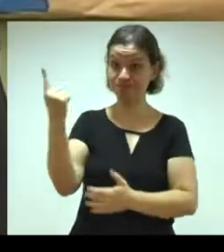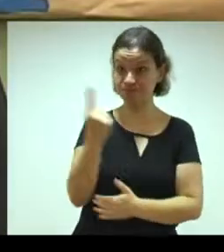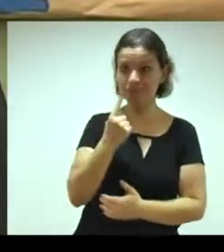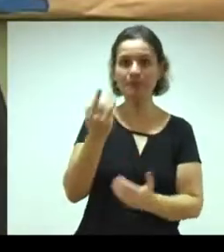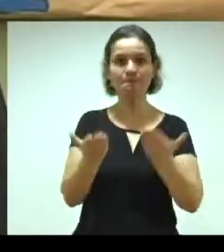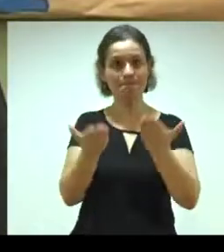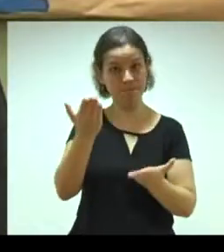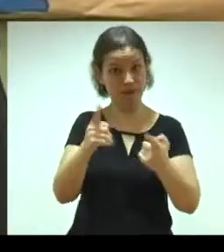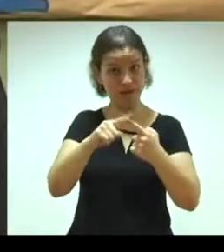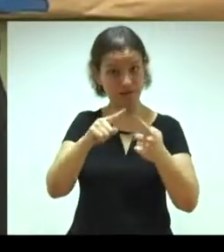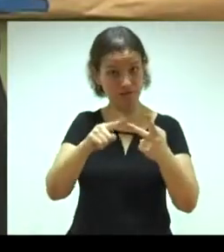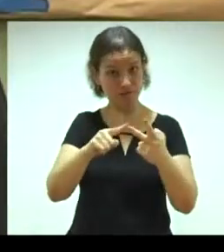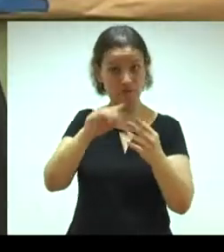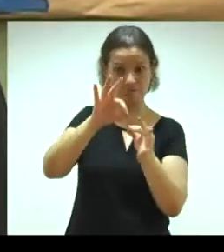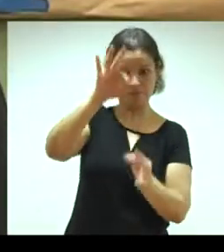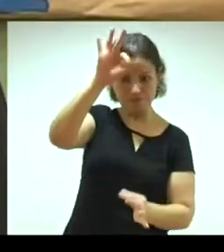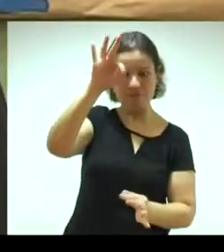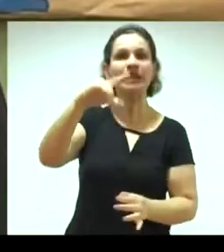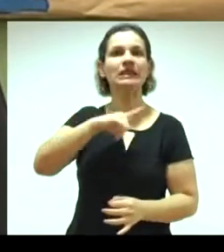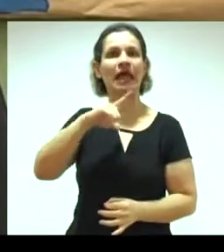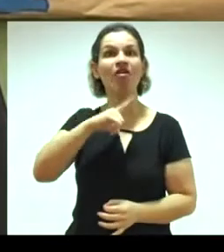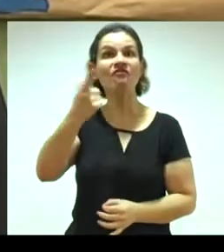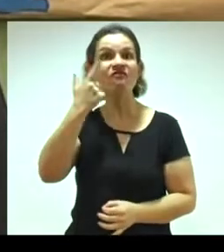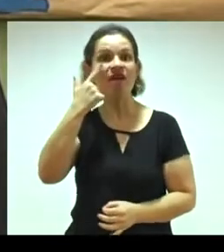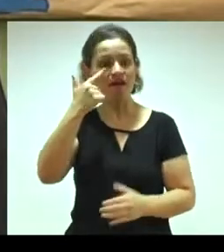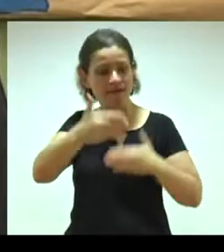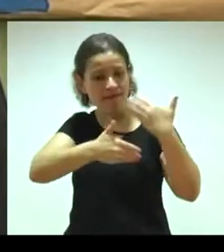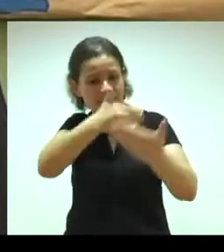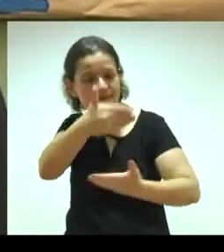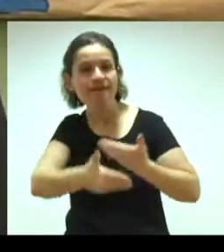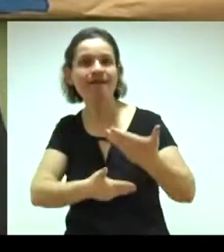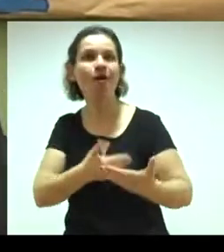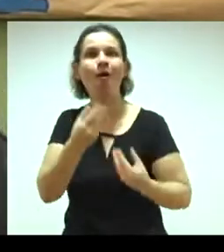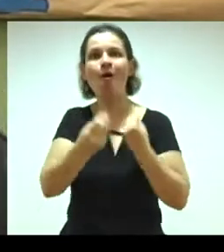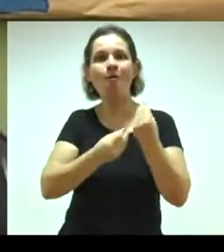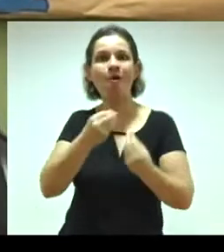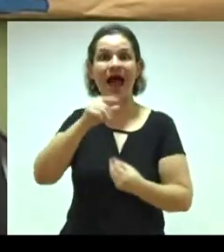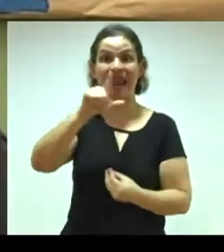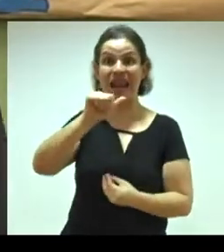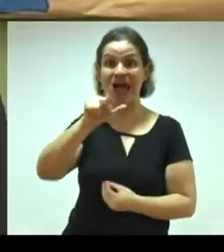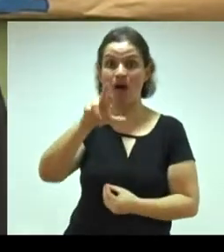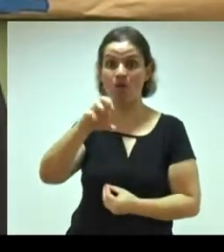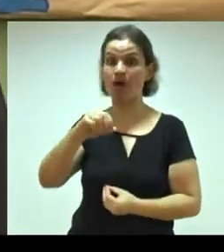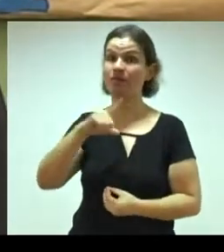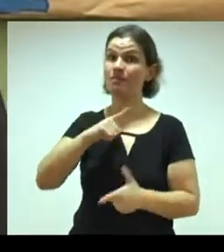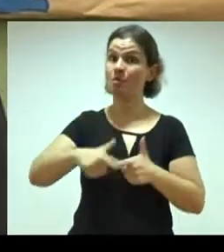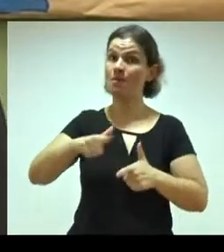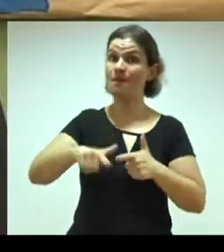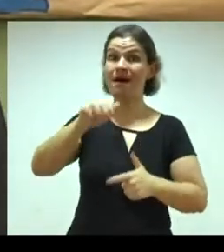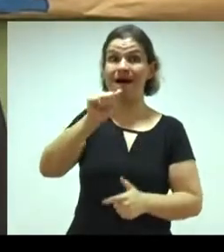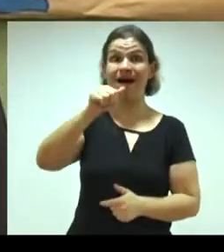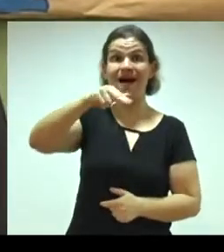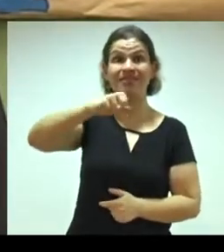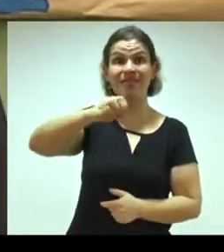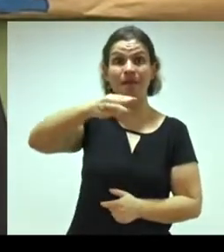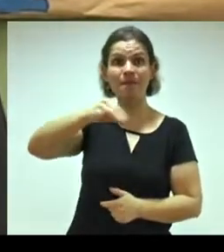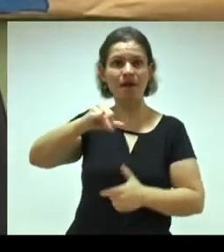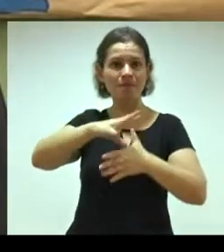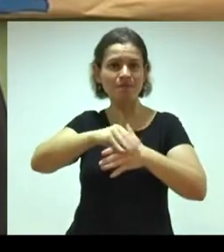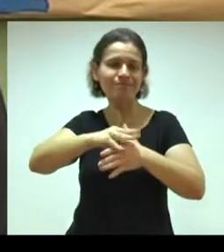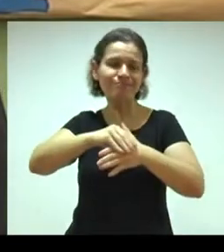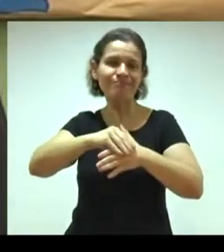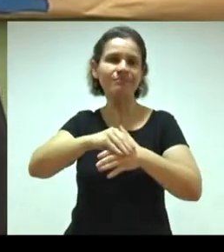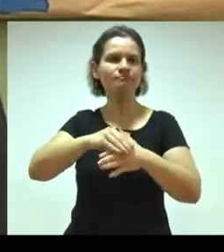pesam, eles medem, vêem como está o desenvolvimento. A Laura teve um probleminha da anemia, eles acompanharam,